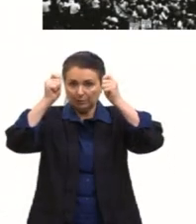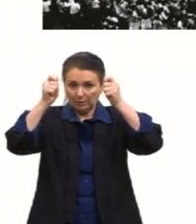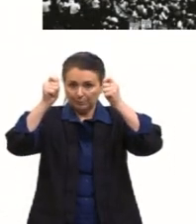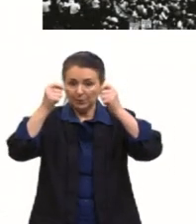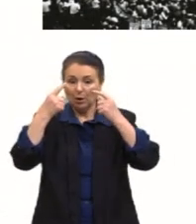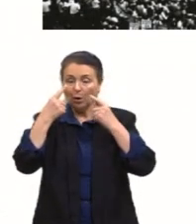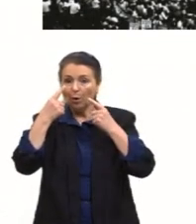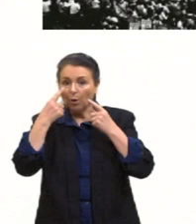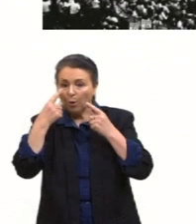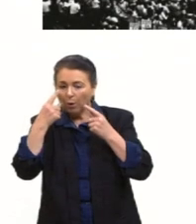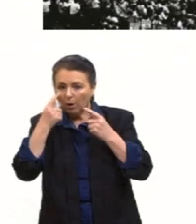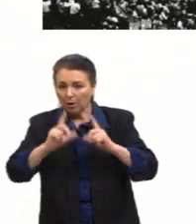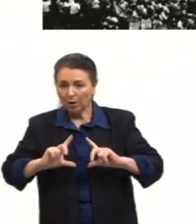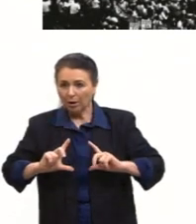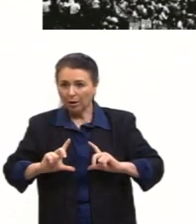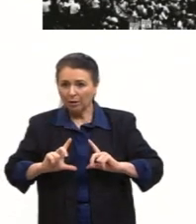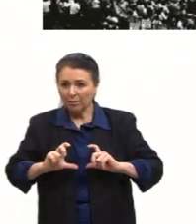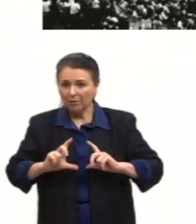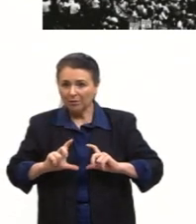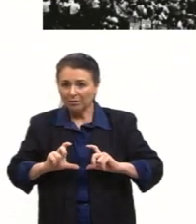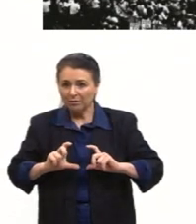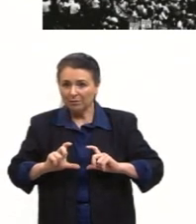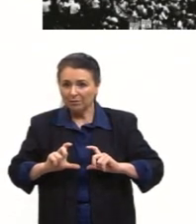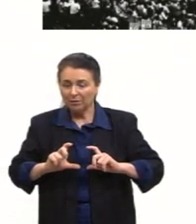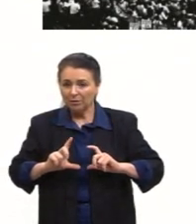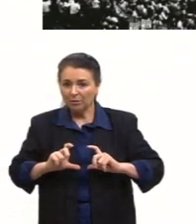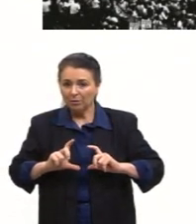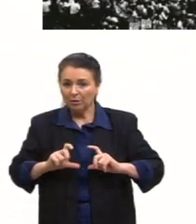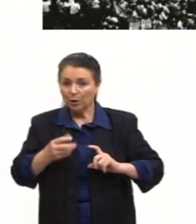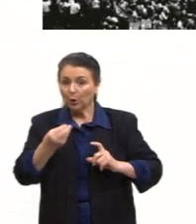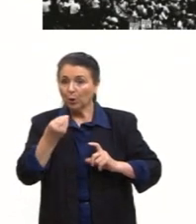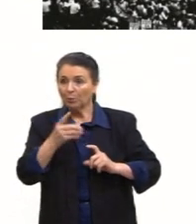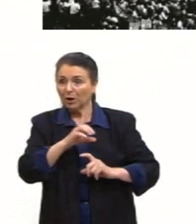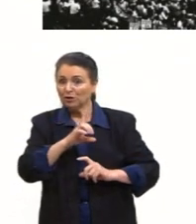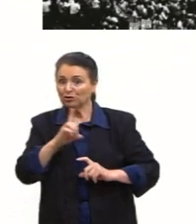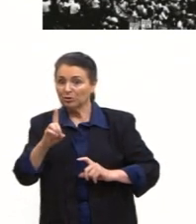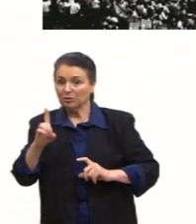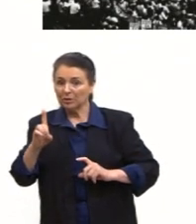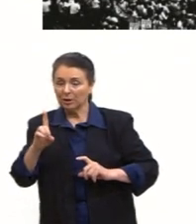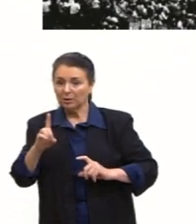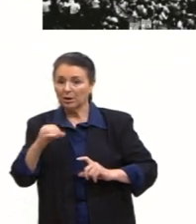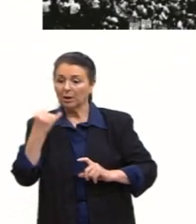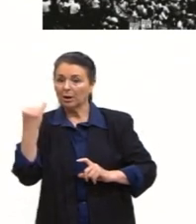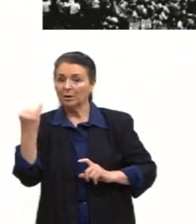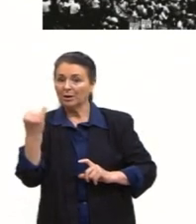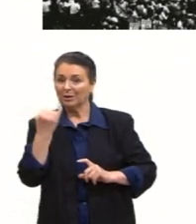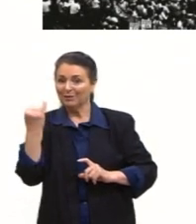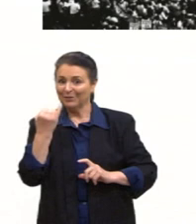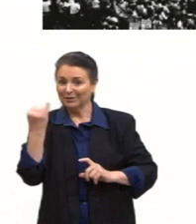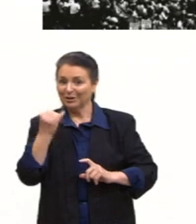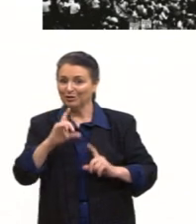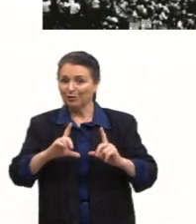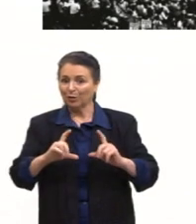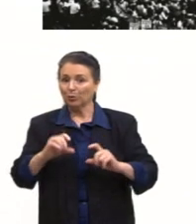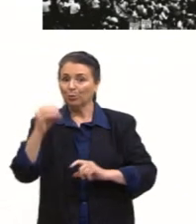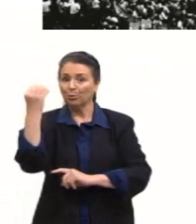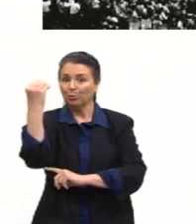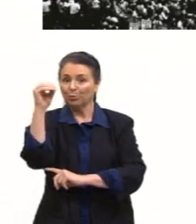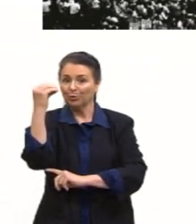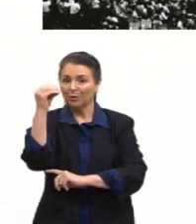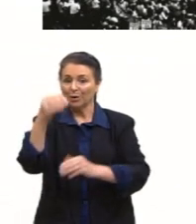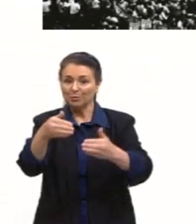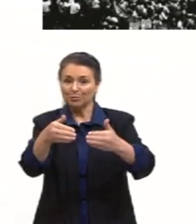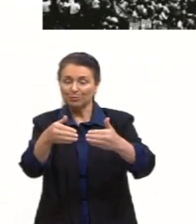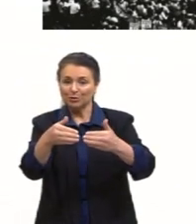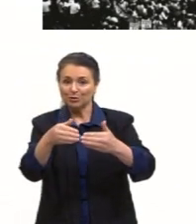como tinha muita gente. E ali à direita é uma foto em Porto Alegre, pedindo diretas já.